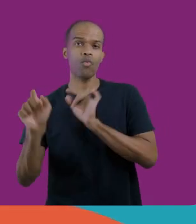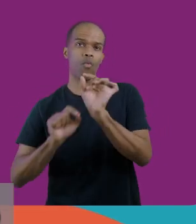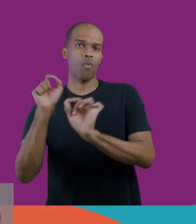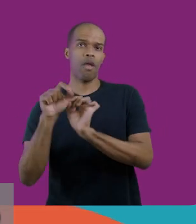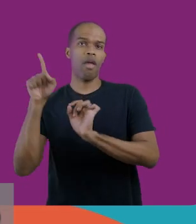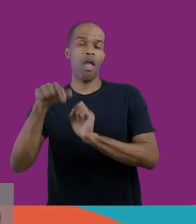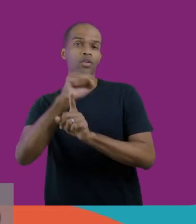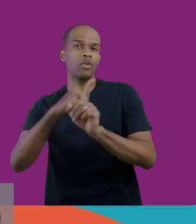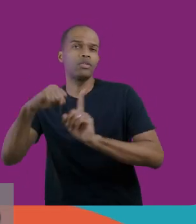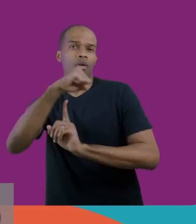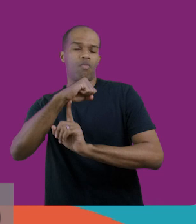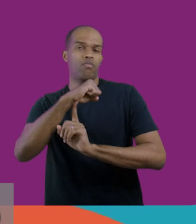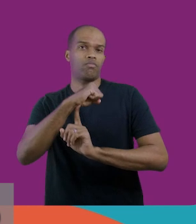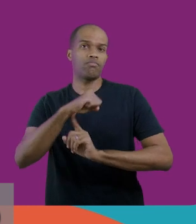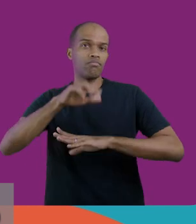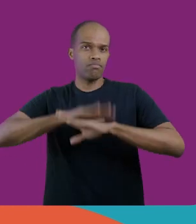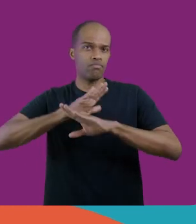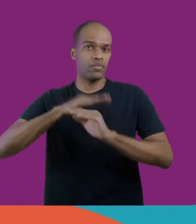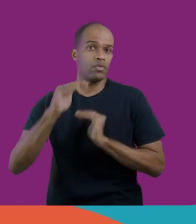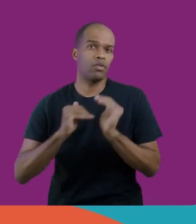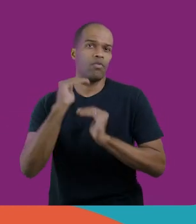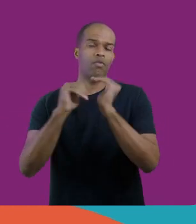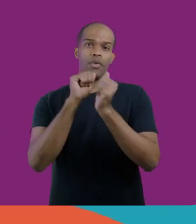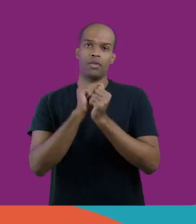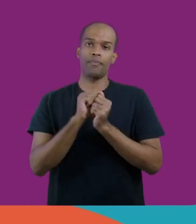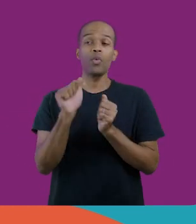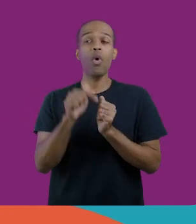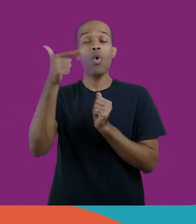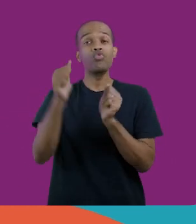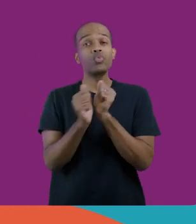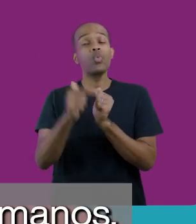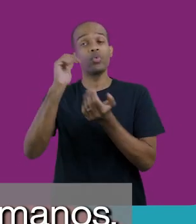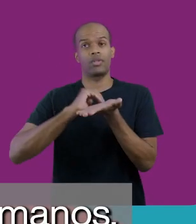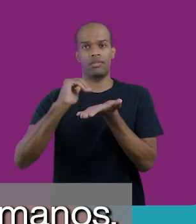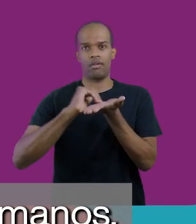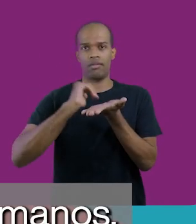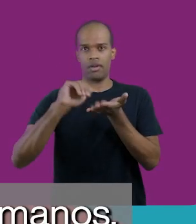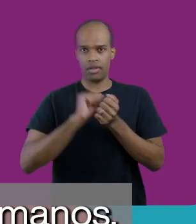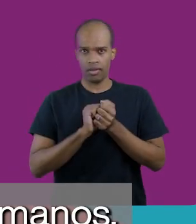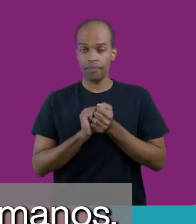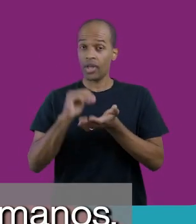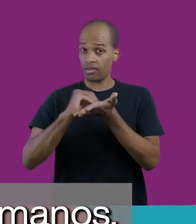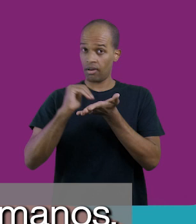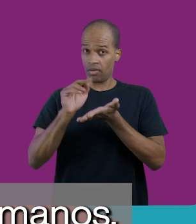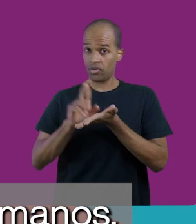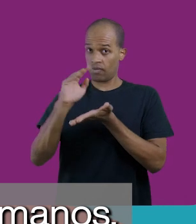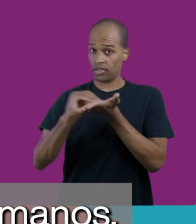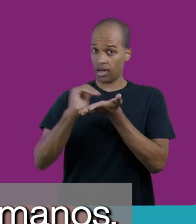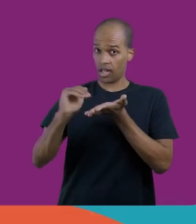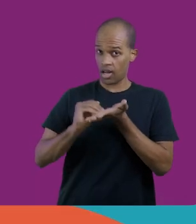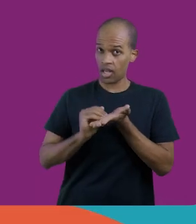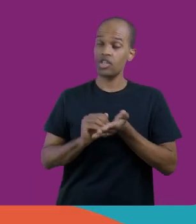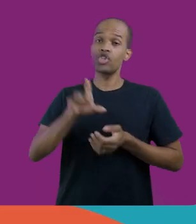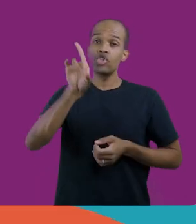propriamente social, que é desenvolvido na interface com outras secretarias, isso é conduzido pela Secretaria de Direitos